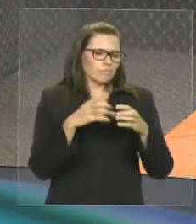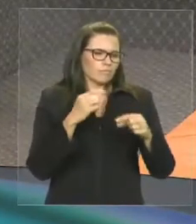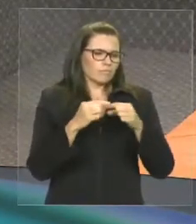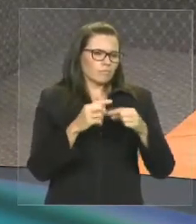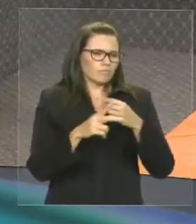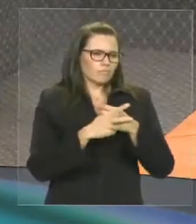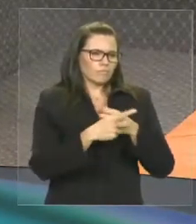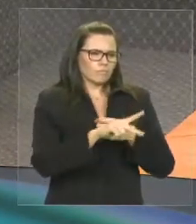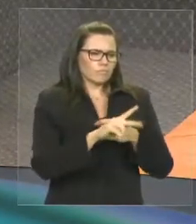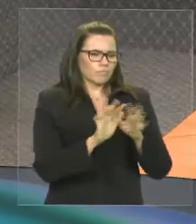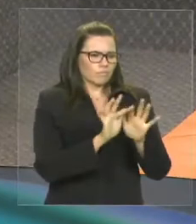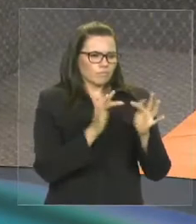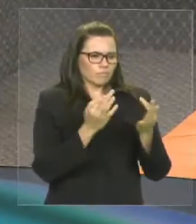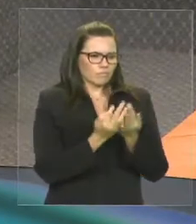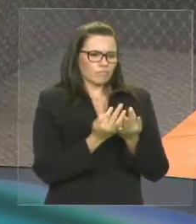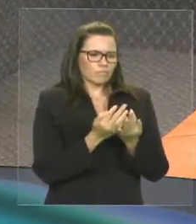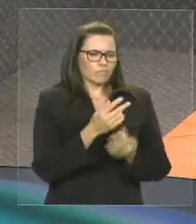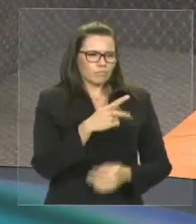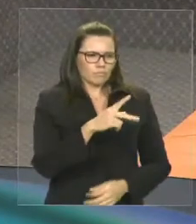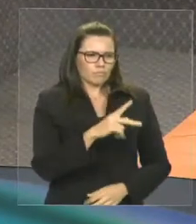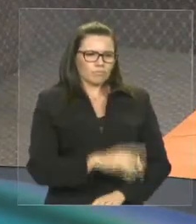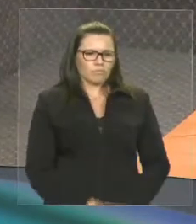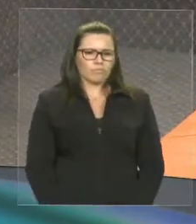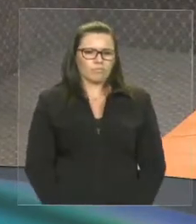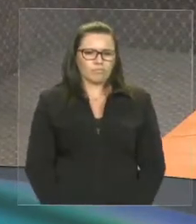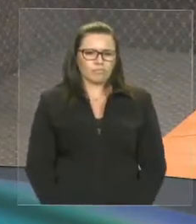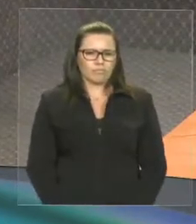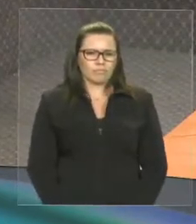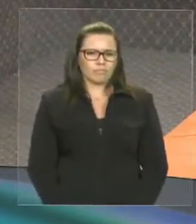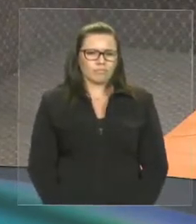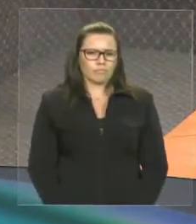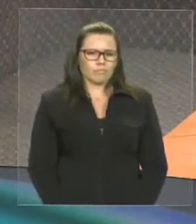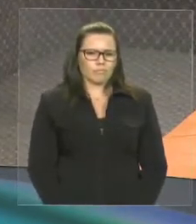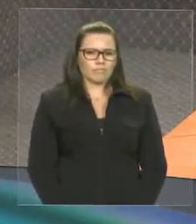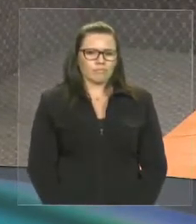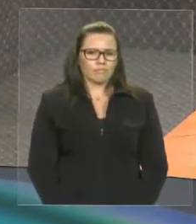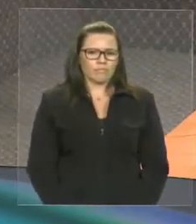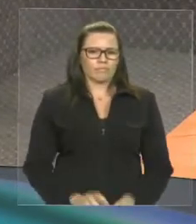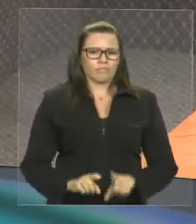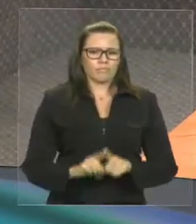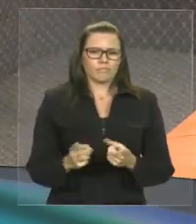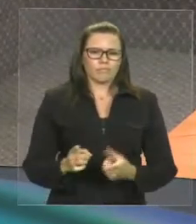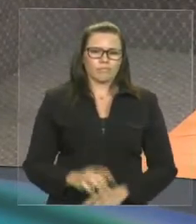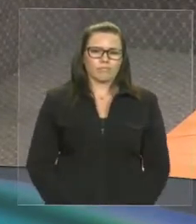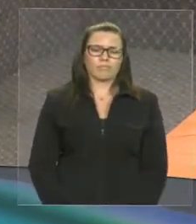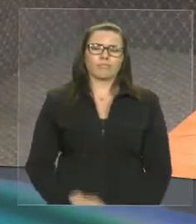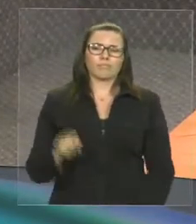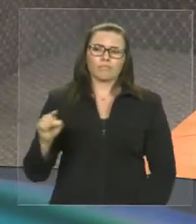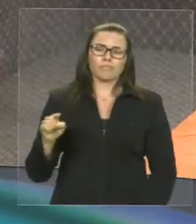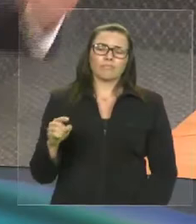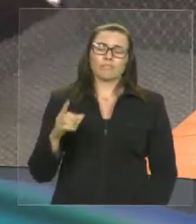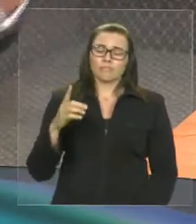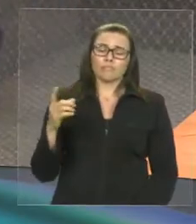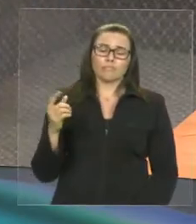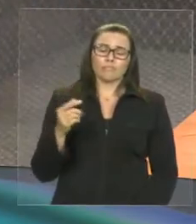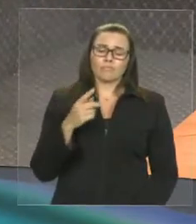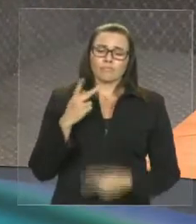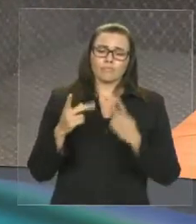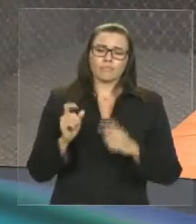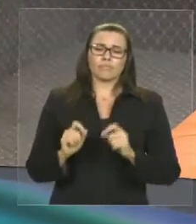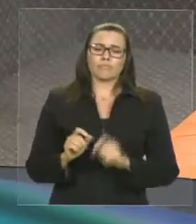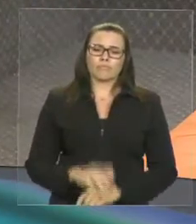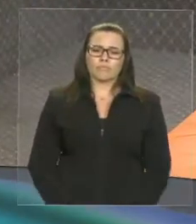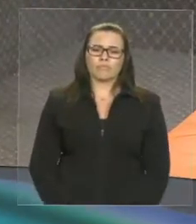Mas, vossa excelência, deputado Adriano, achou ruim até se eu faço assim. Veio criticar, deputado Bira, que eu não posso me encostar aqui.